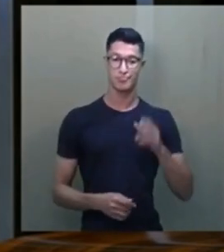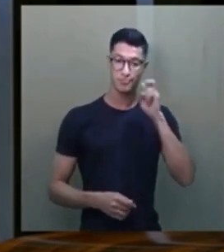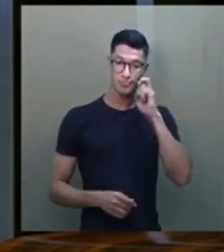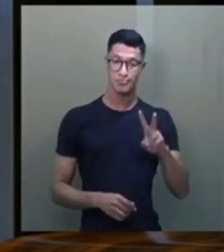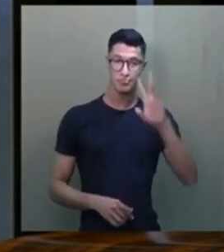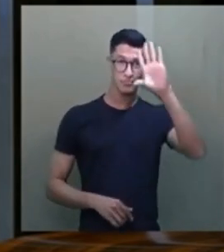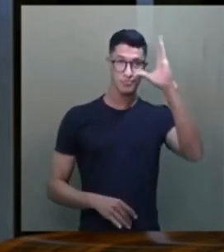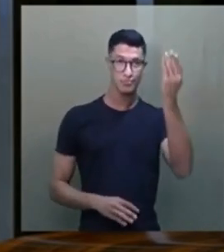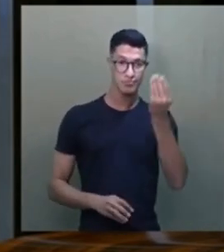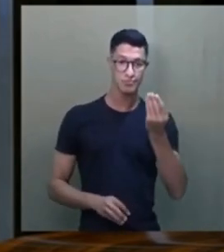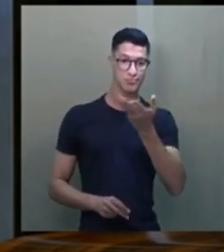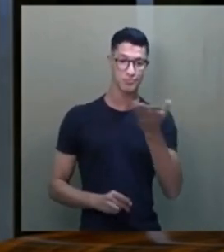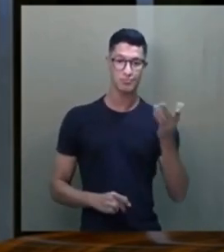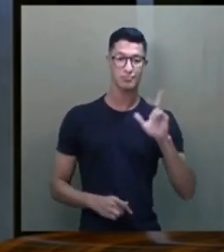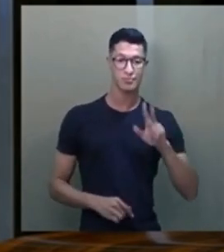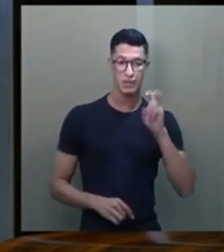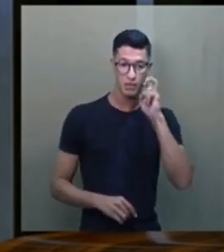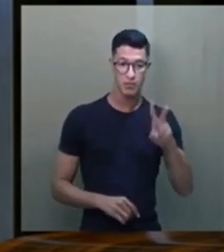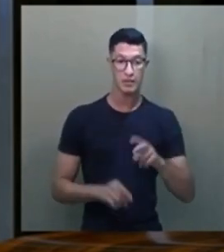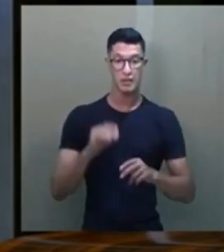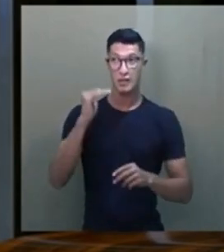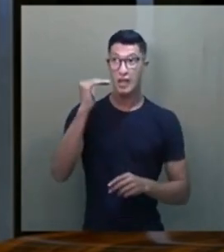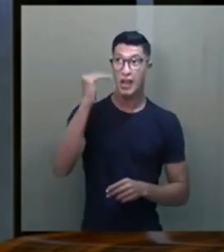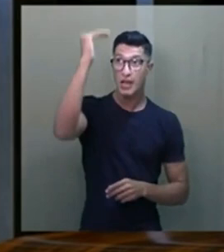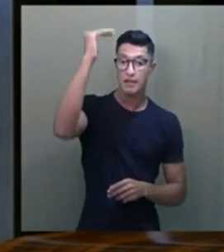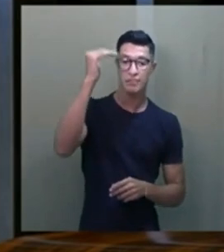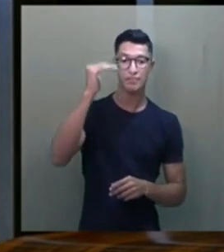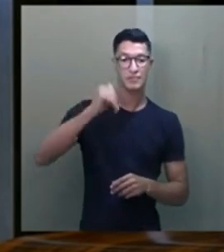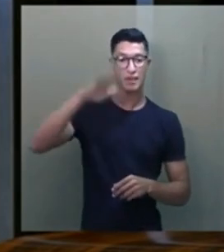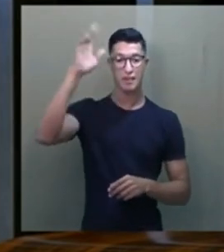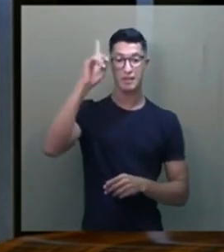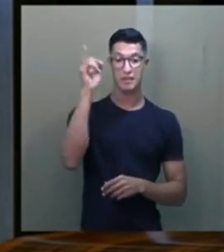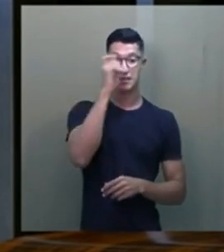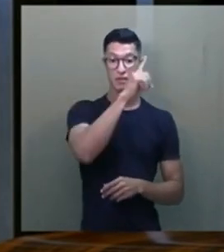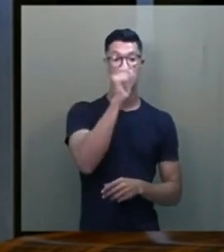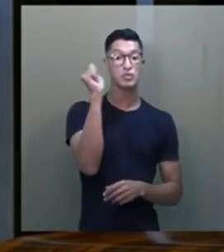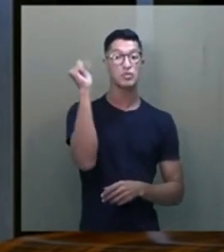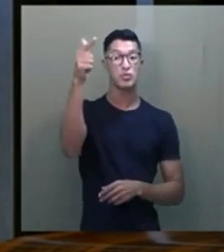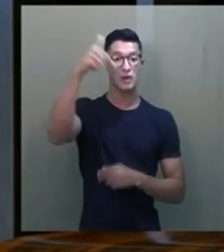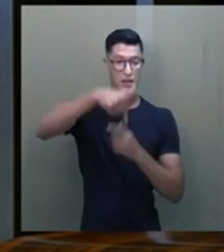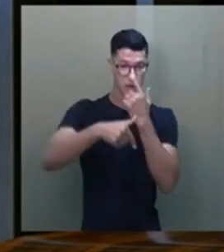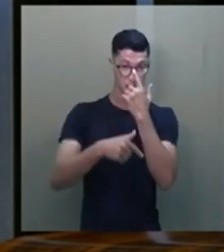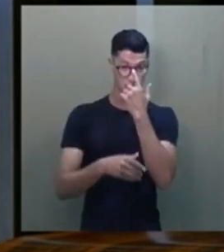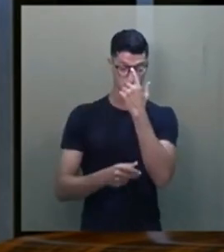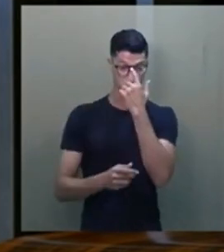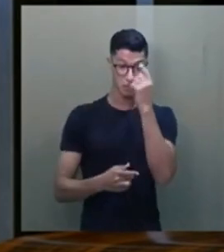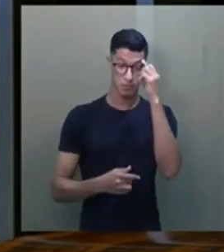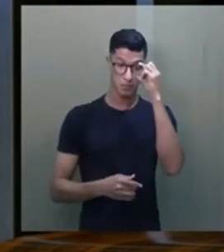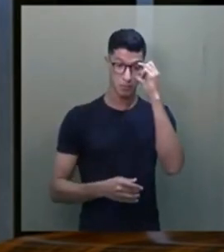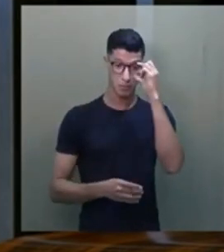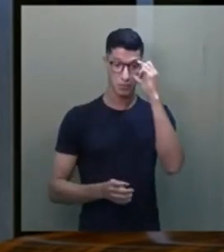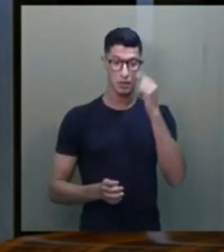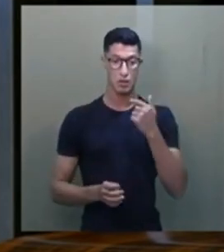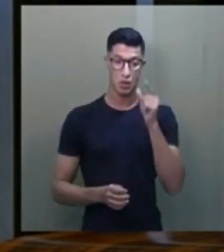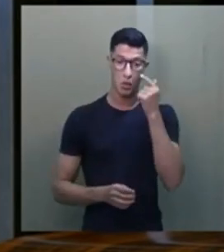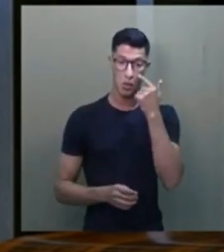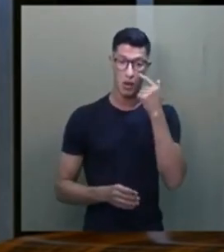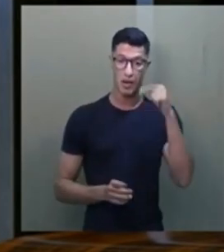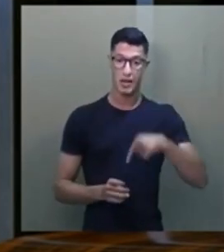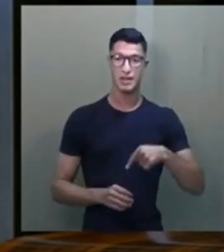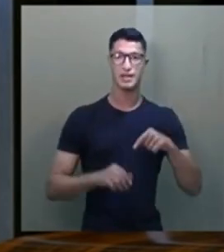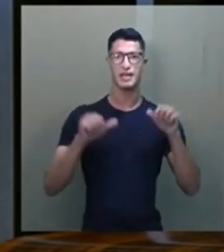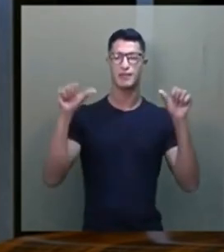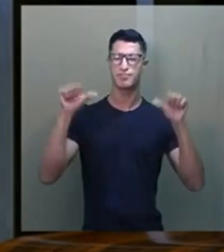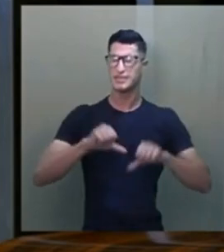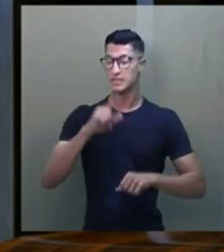espiritualidade, que lá em cima está bem mais difícil que aqui. E olha, aqui embaixo está